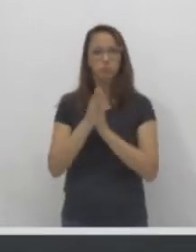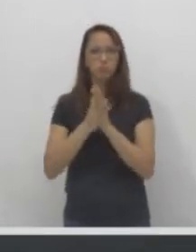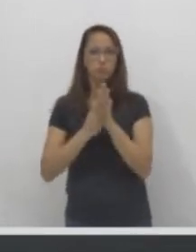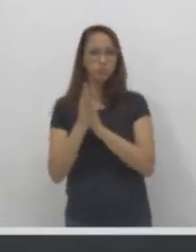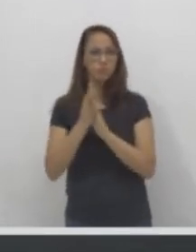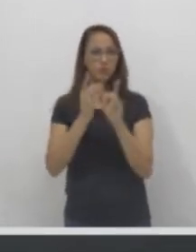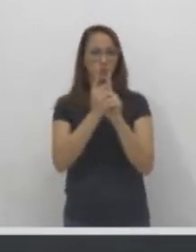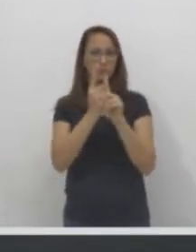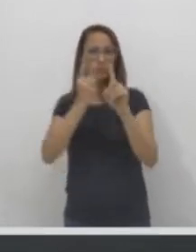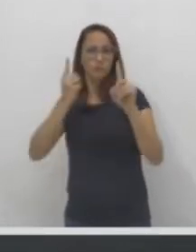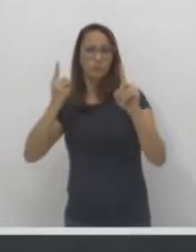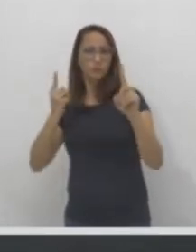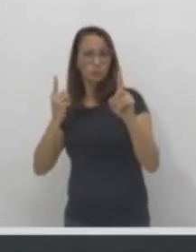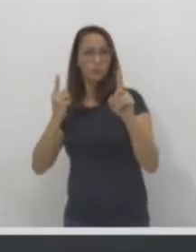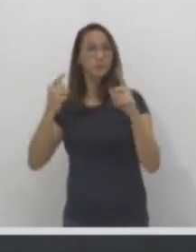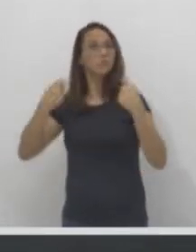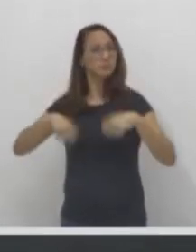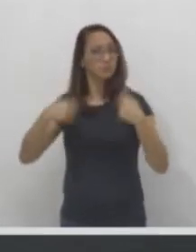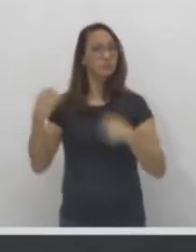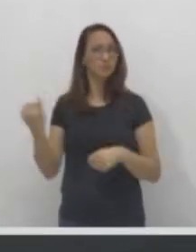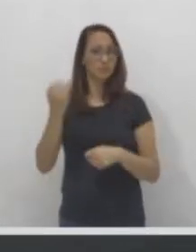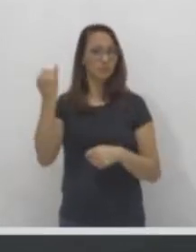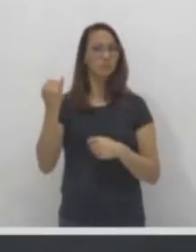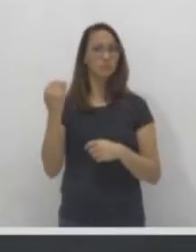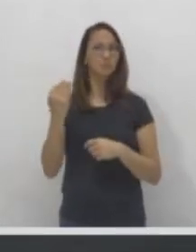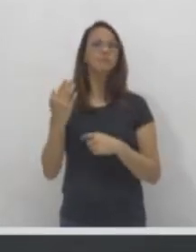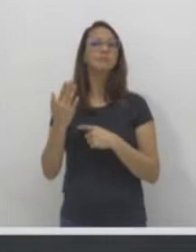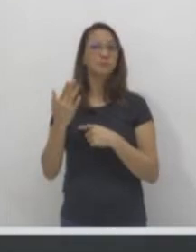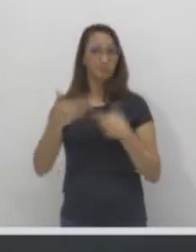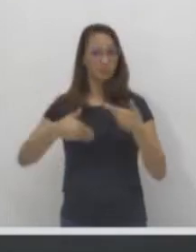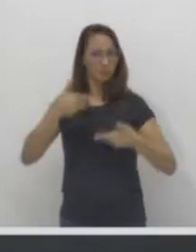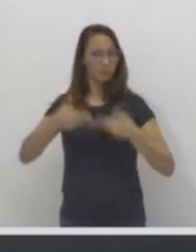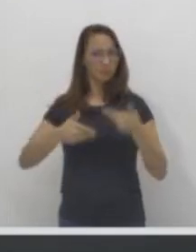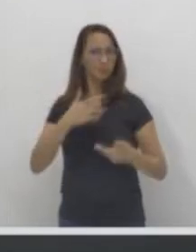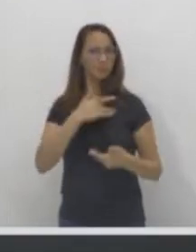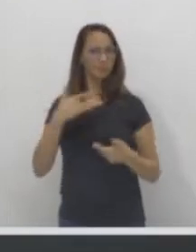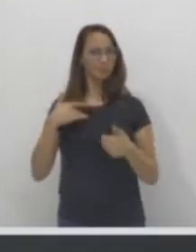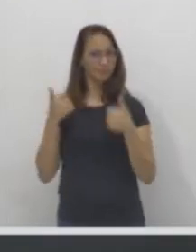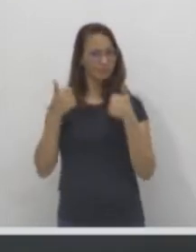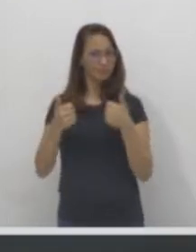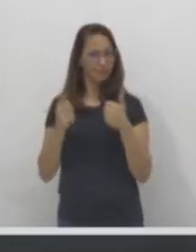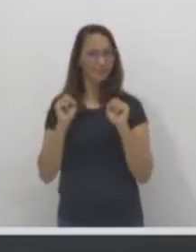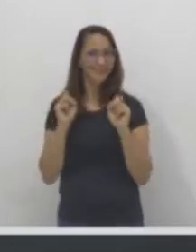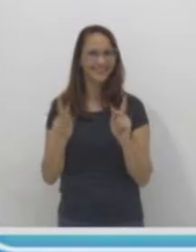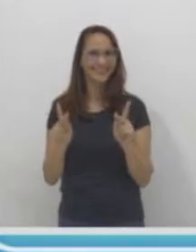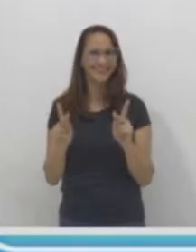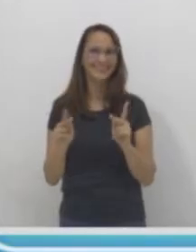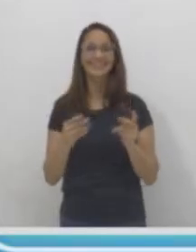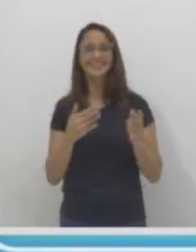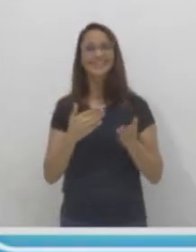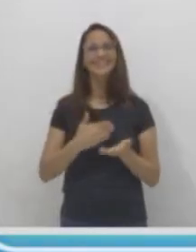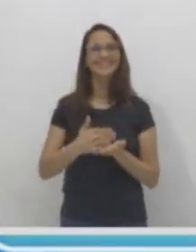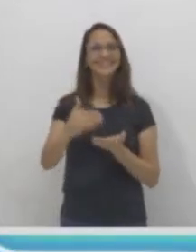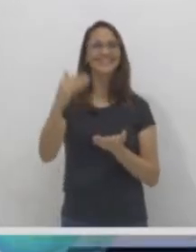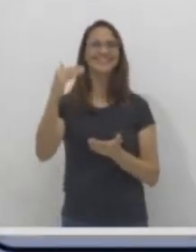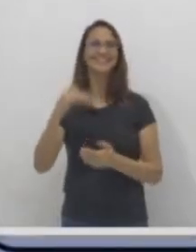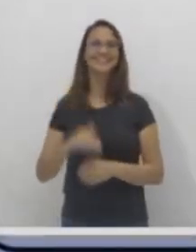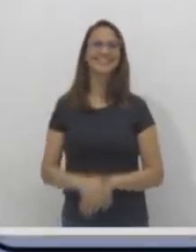para manter nossa saúde. Legal, galera? Então vamos começar com a nossa atividade de hoje. Vai lá para a tela de novo. Vamos lá.